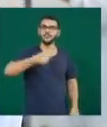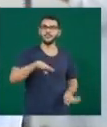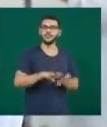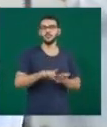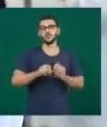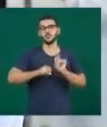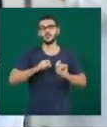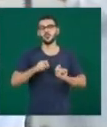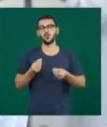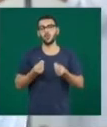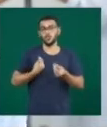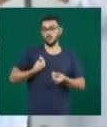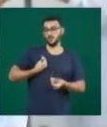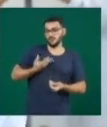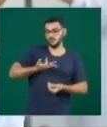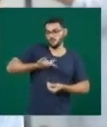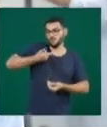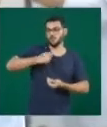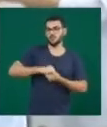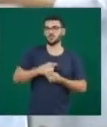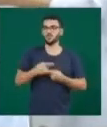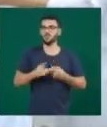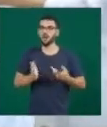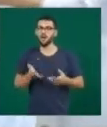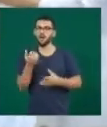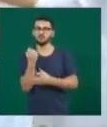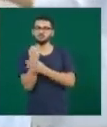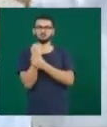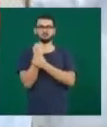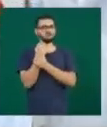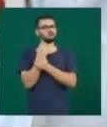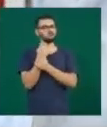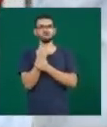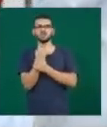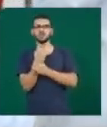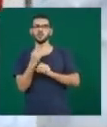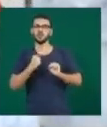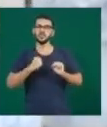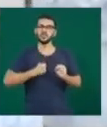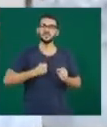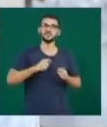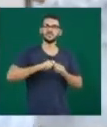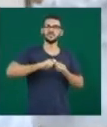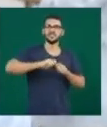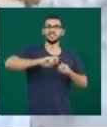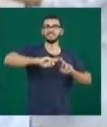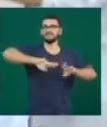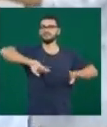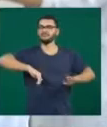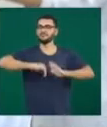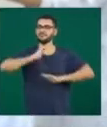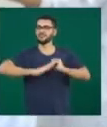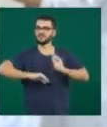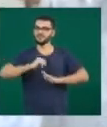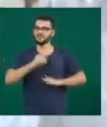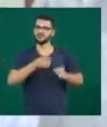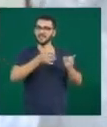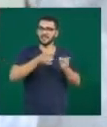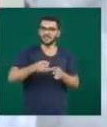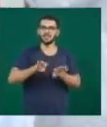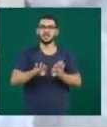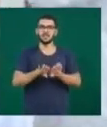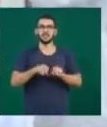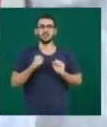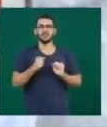da qualidade de vida delas. Então, maior segurança para realizar as atividades de vida diária, maior segurança para sair de